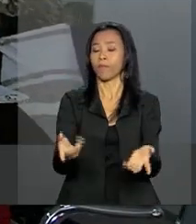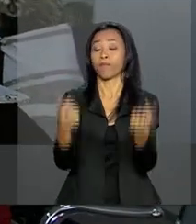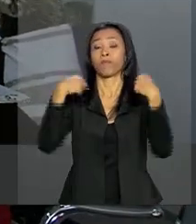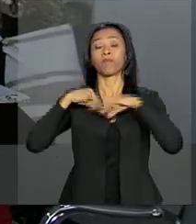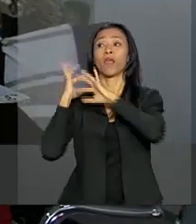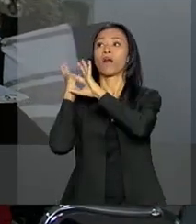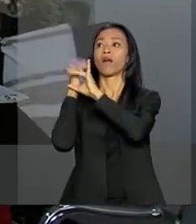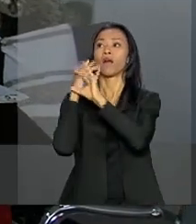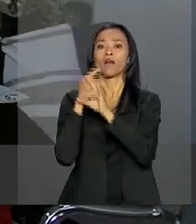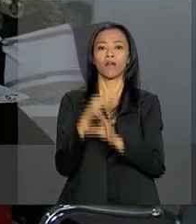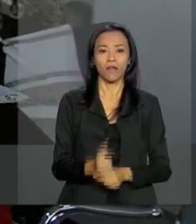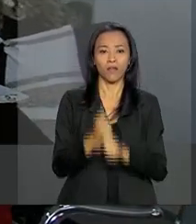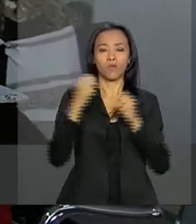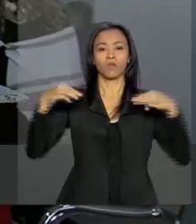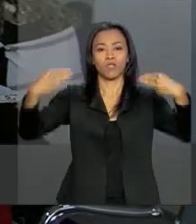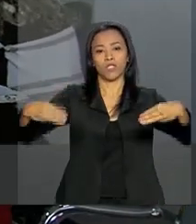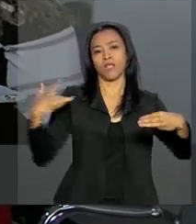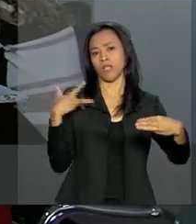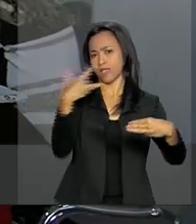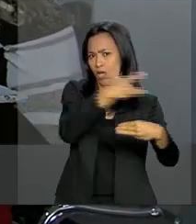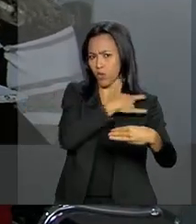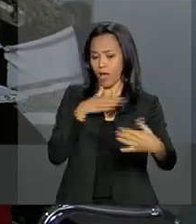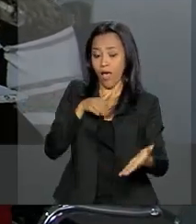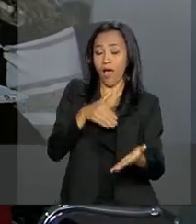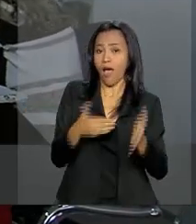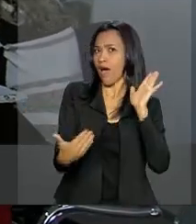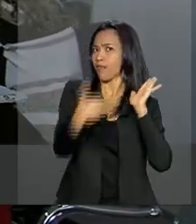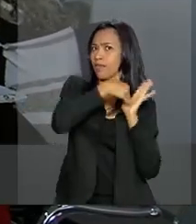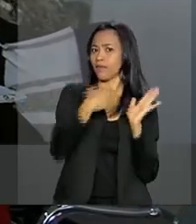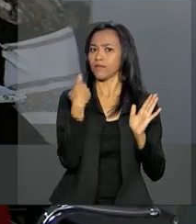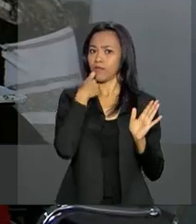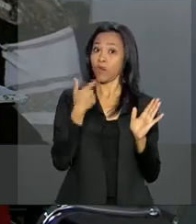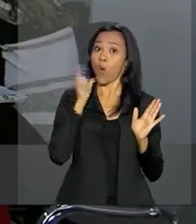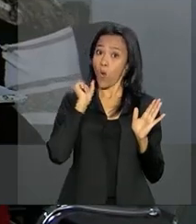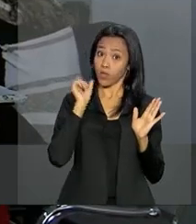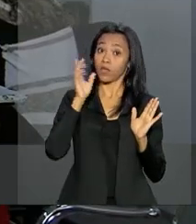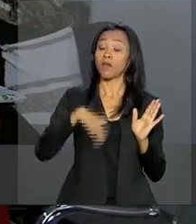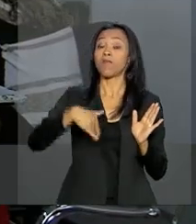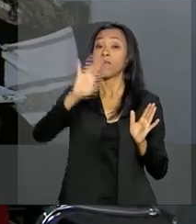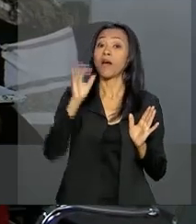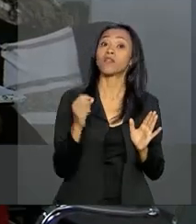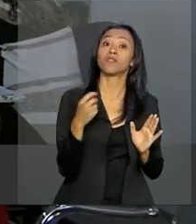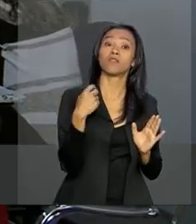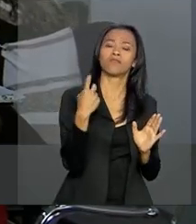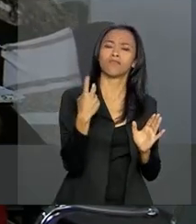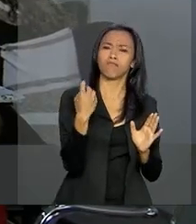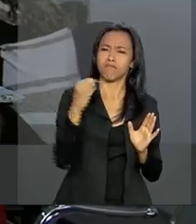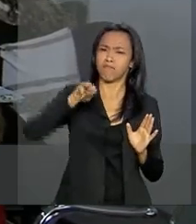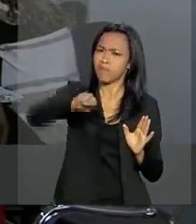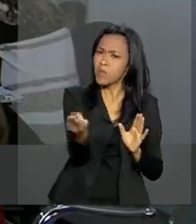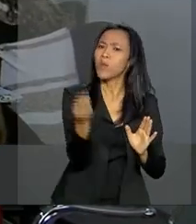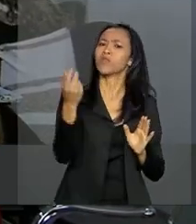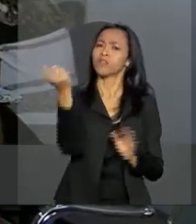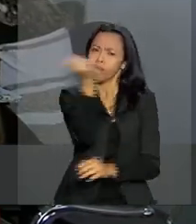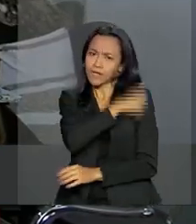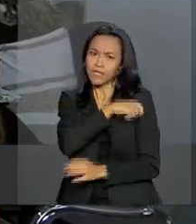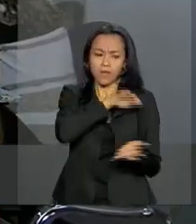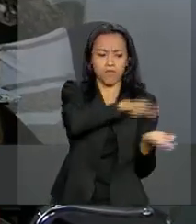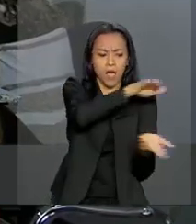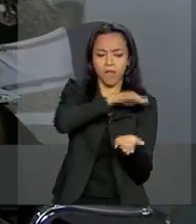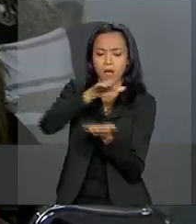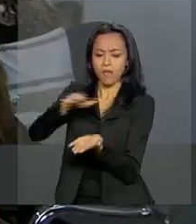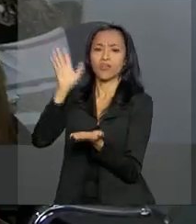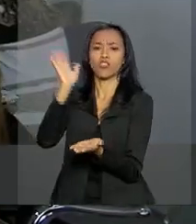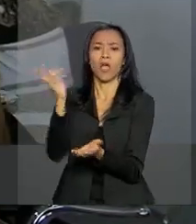Ministério da Saúde, até esta sexta-feira, mais de 3 milhões de doses da vacina contra a poliomielite e sarampo já foram